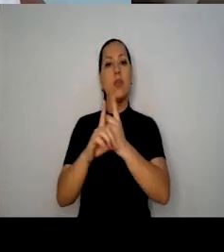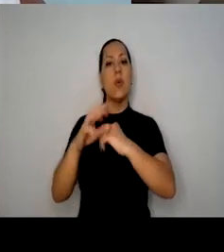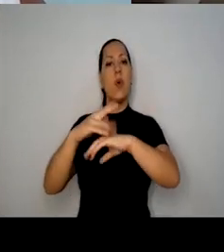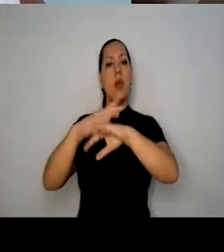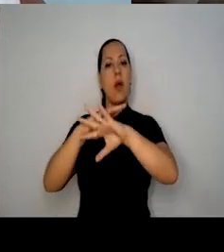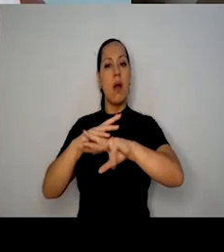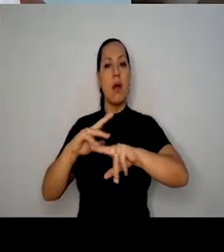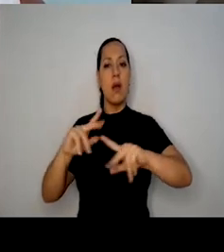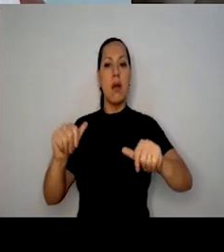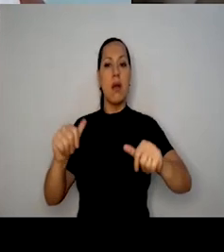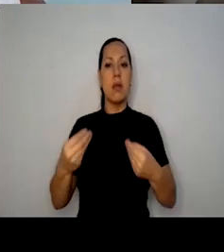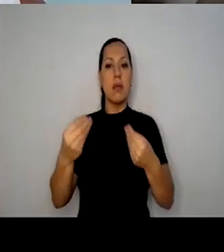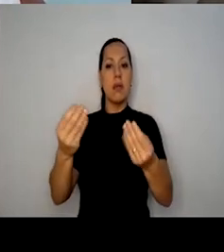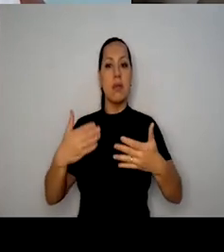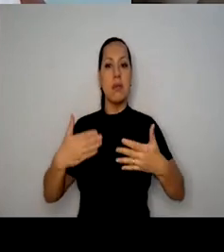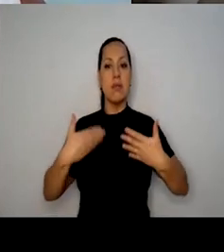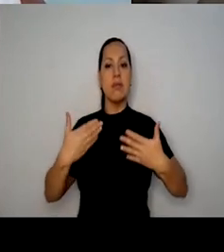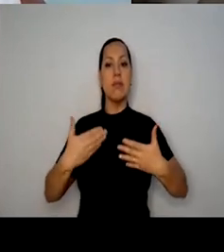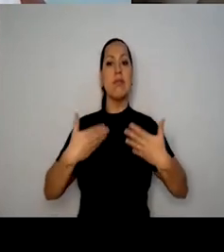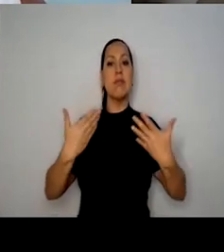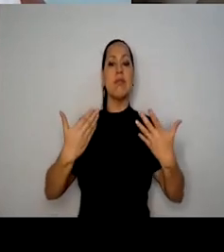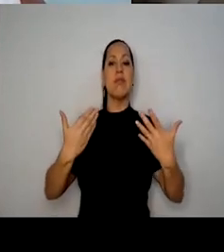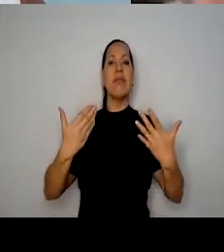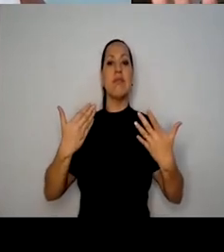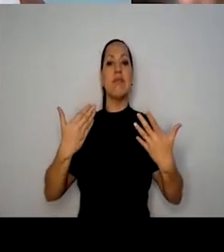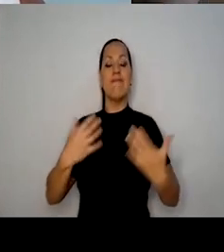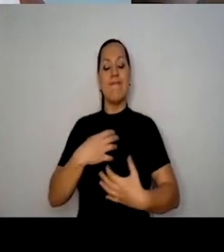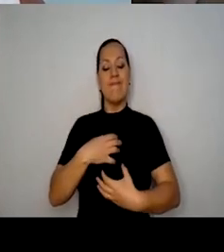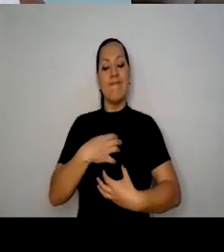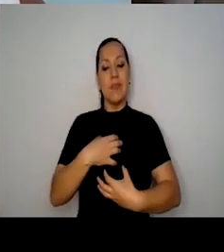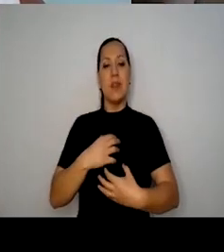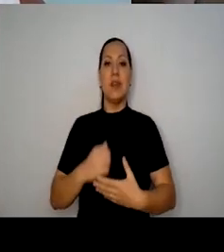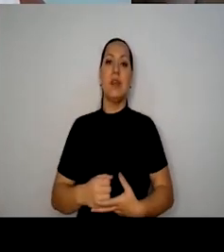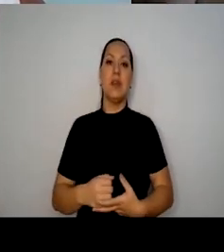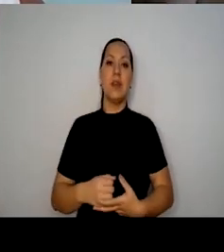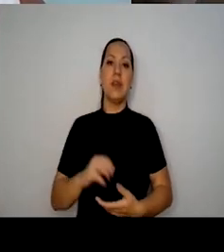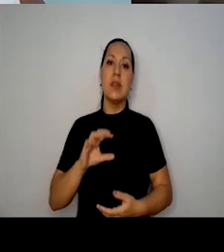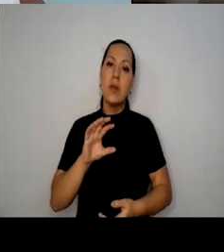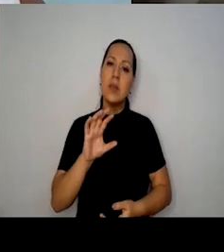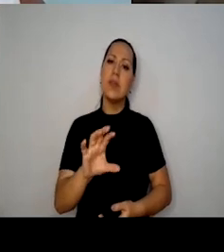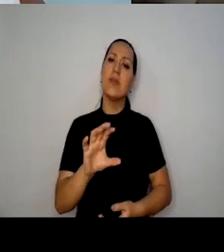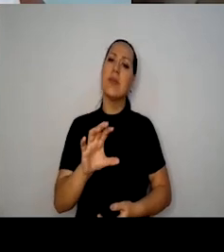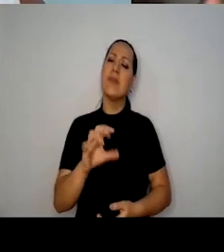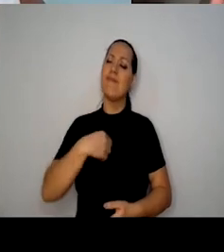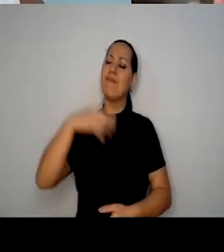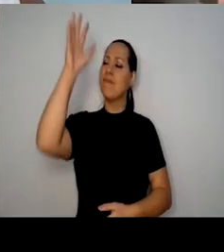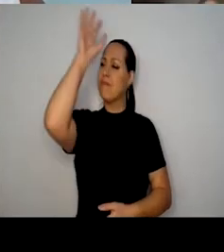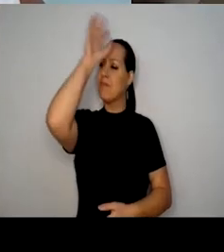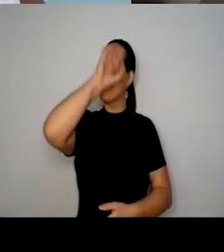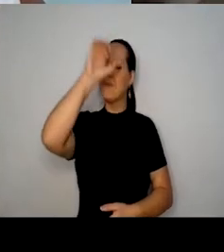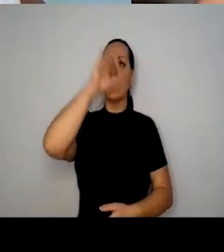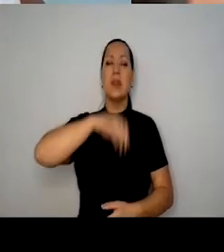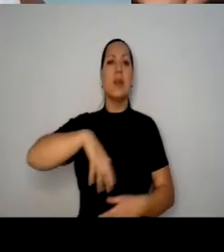lugar de reencontro com a nossa humanidade. Isso, para mim, é um aprendizado sem tamanho,